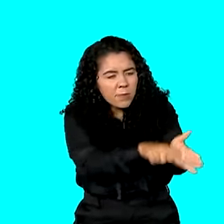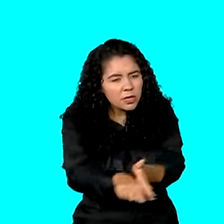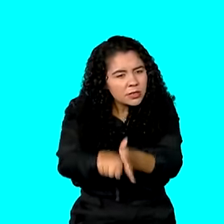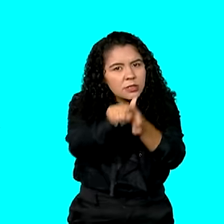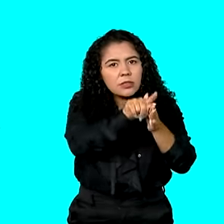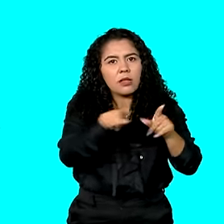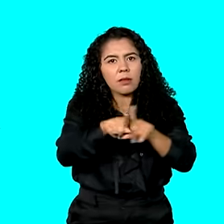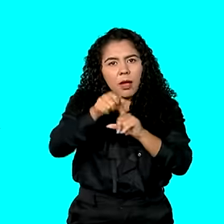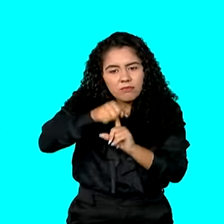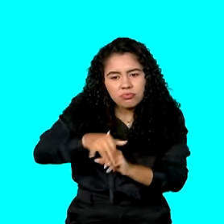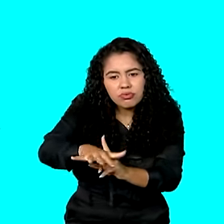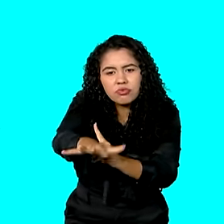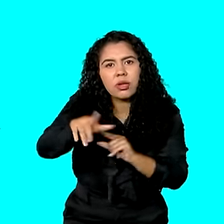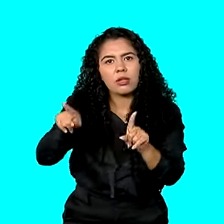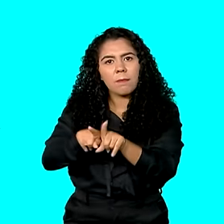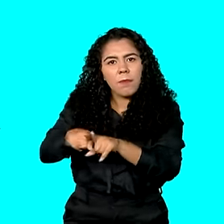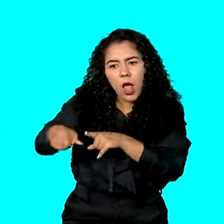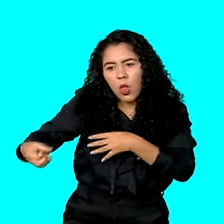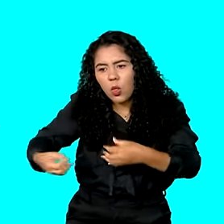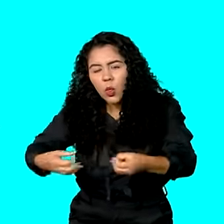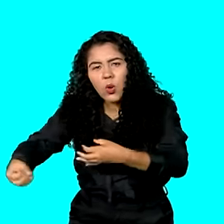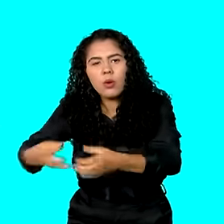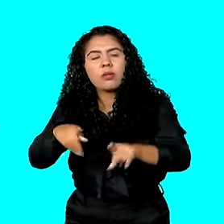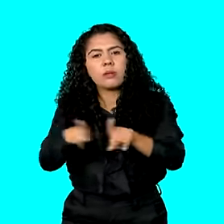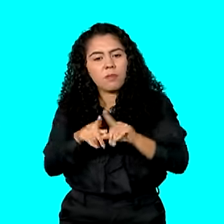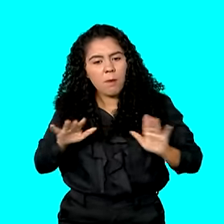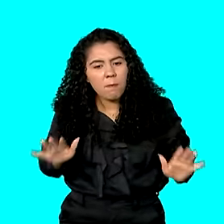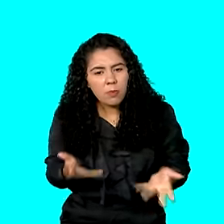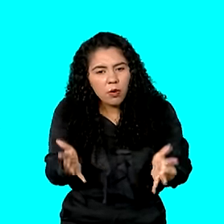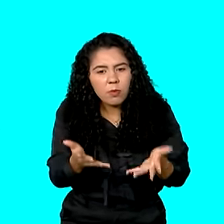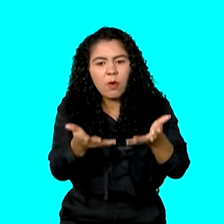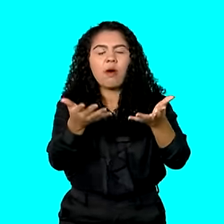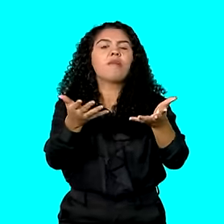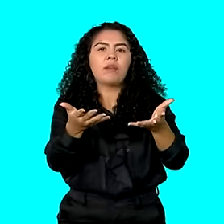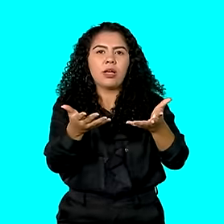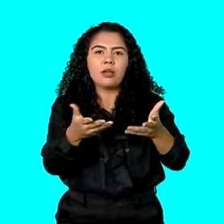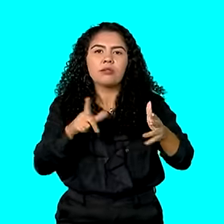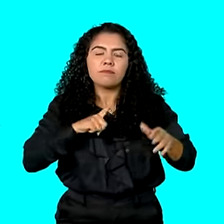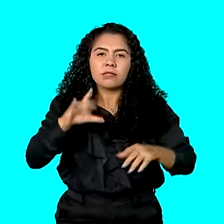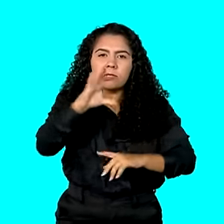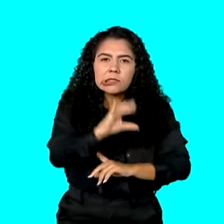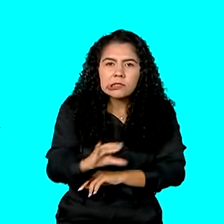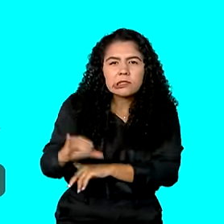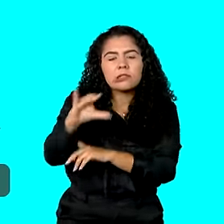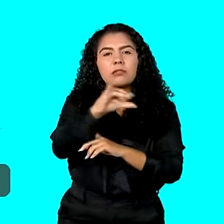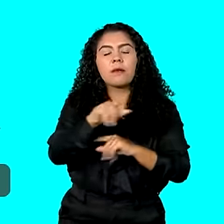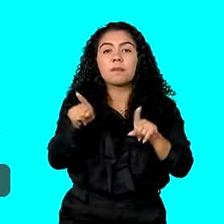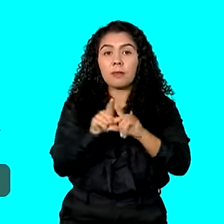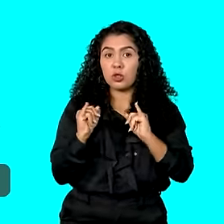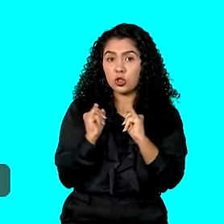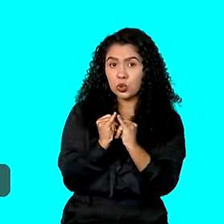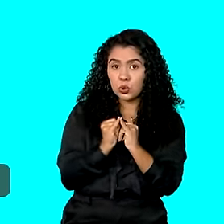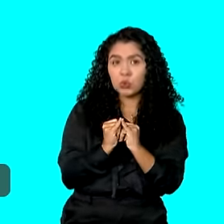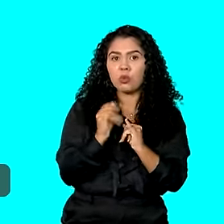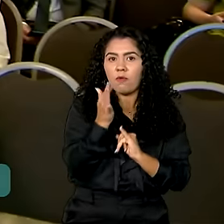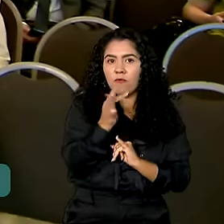extensão e inovação, promovendo a divulgação científica e os institutos federais,